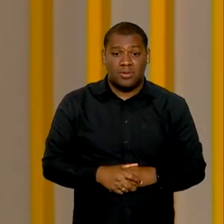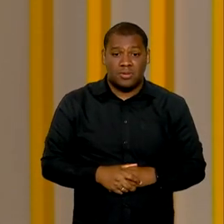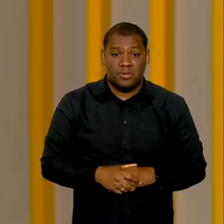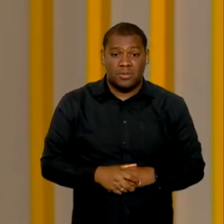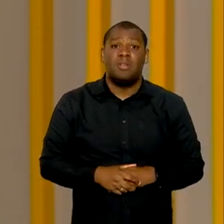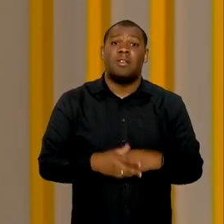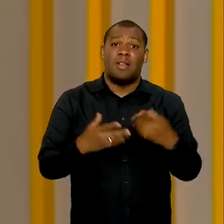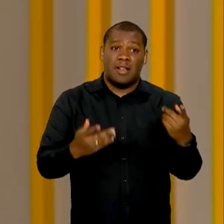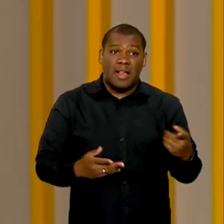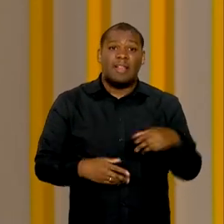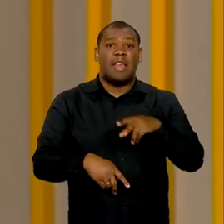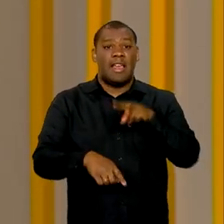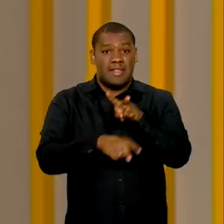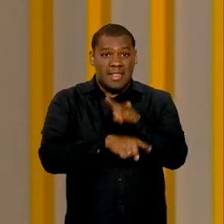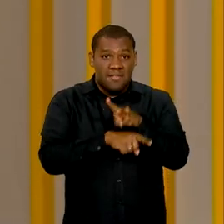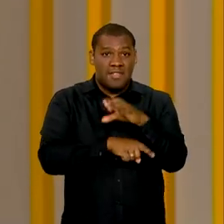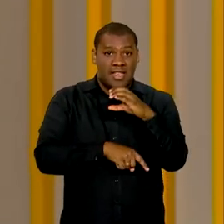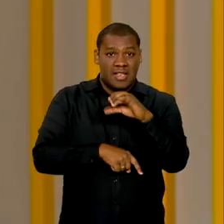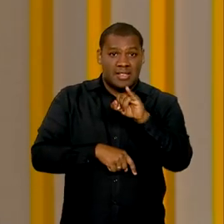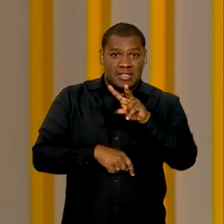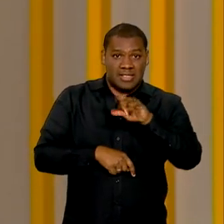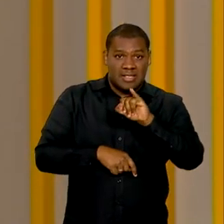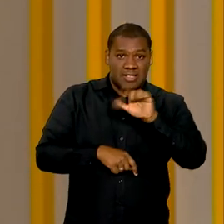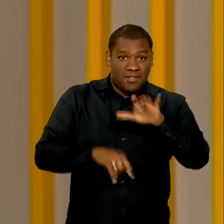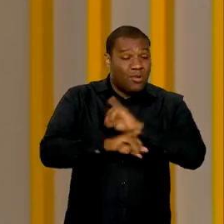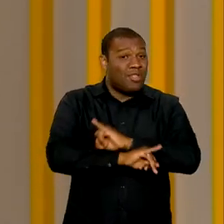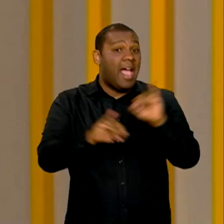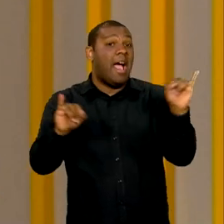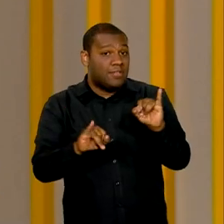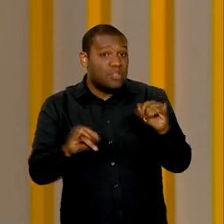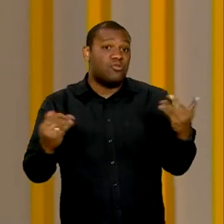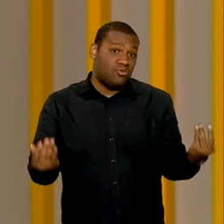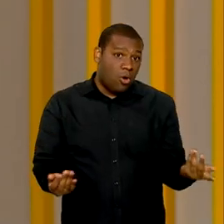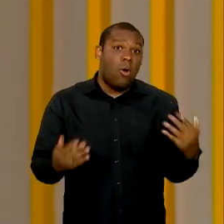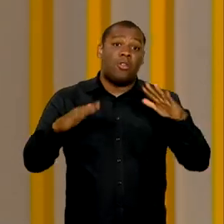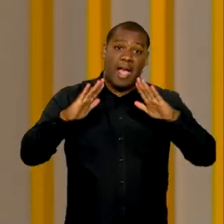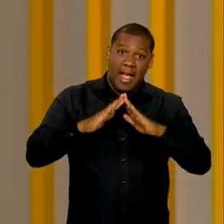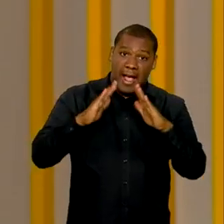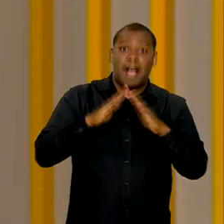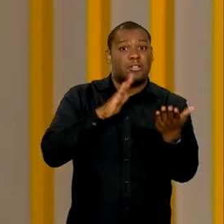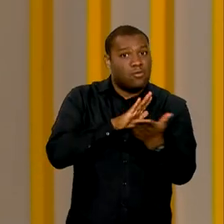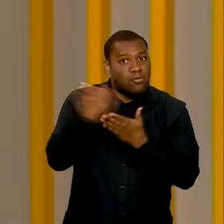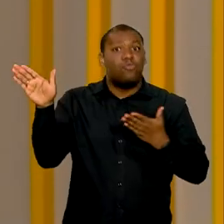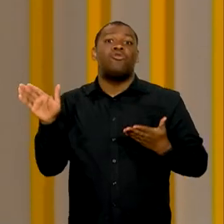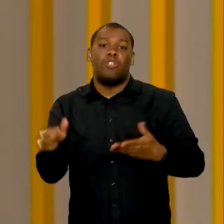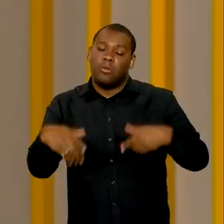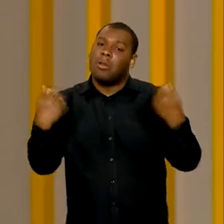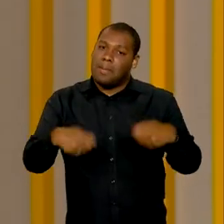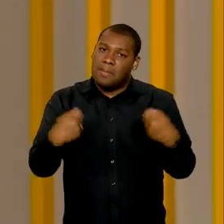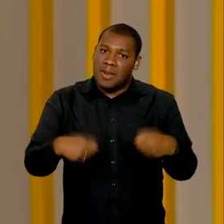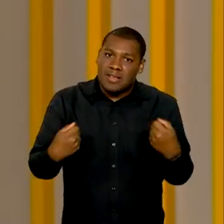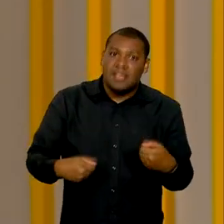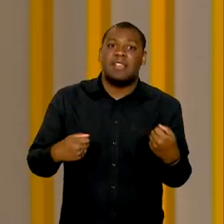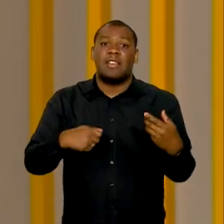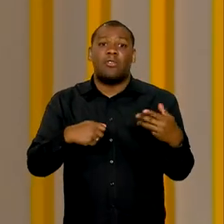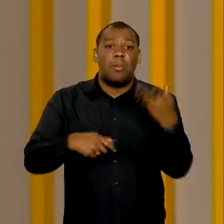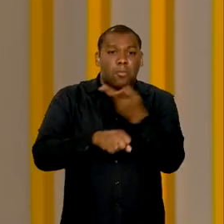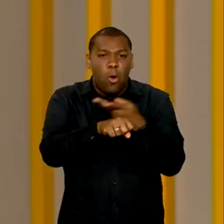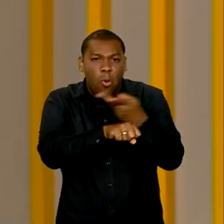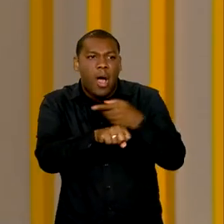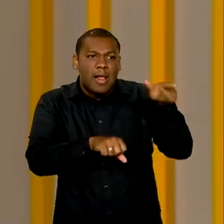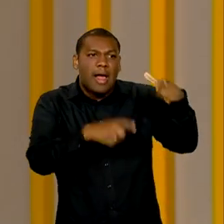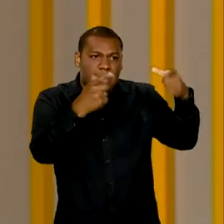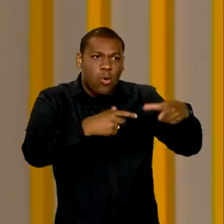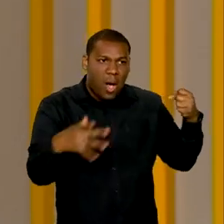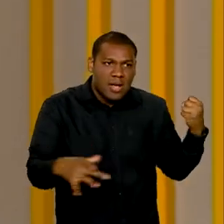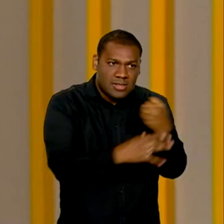escutando os alertas da defesa civil, saindo de suas casas quando necessário, buscando área segura, evitando, por exemplo, trafegar em áreas